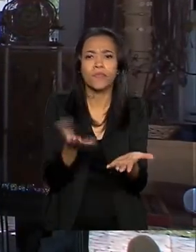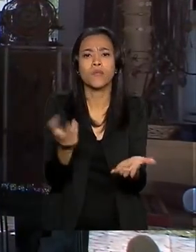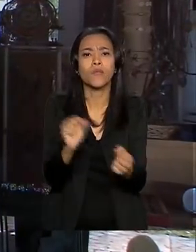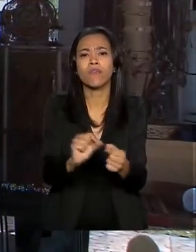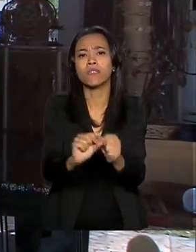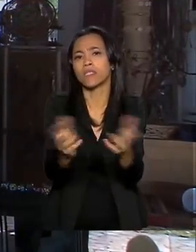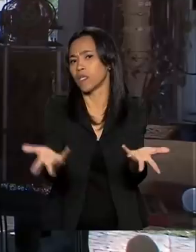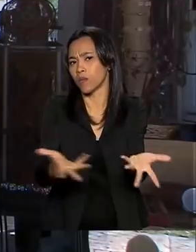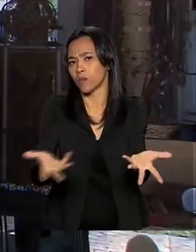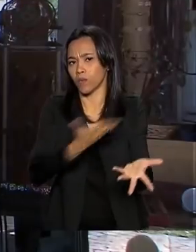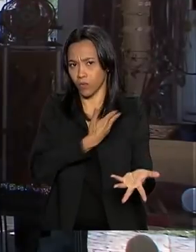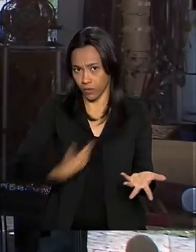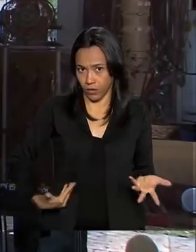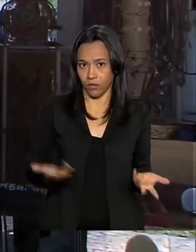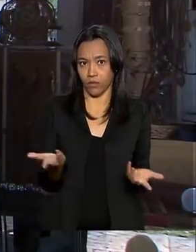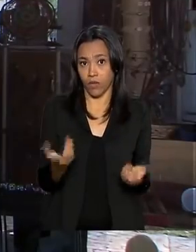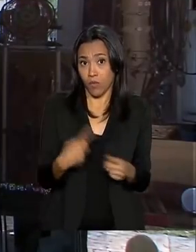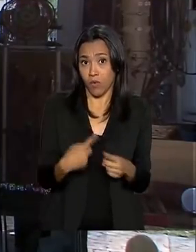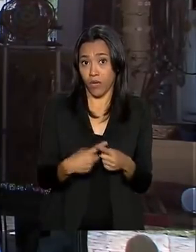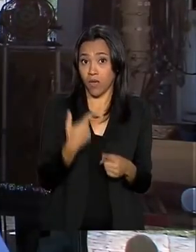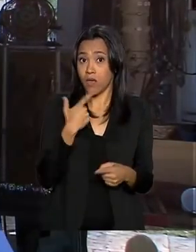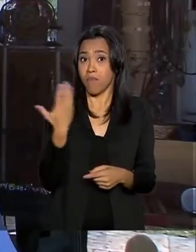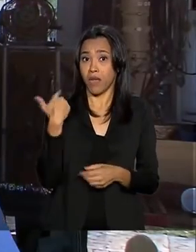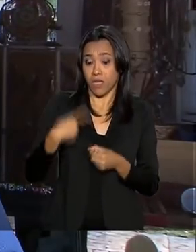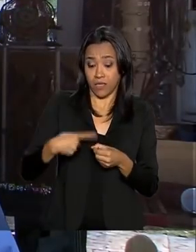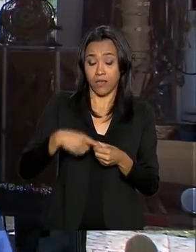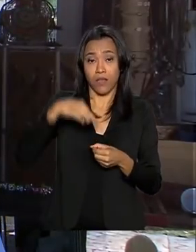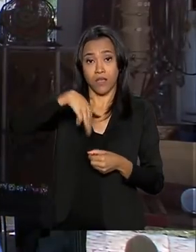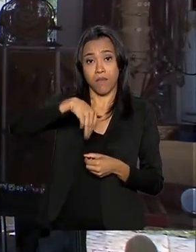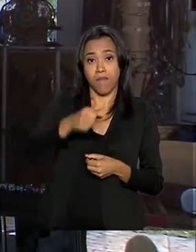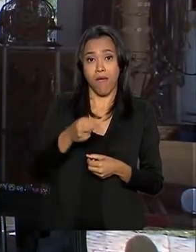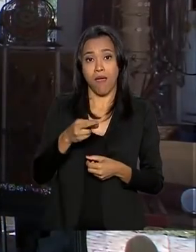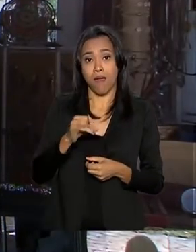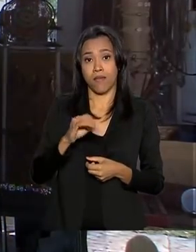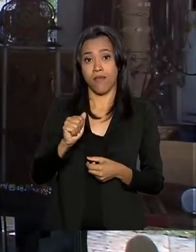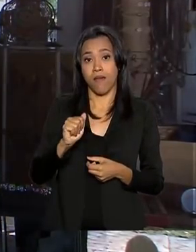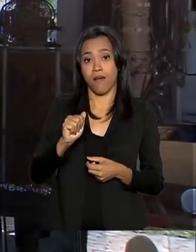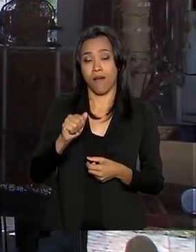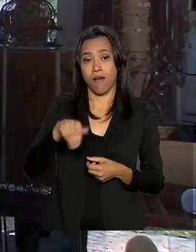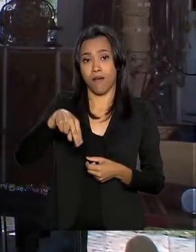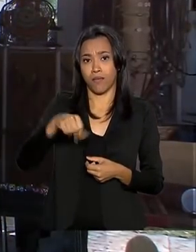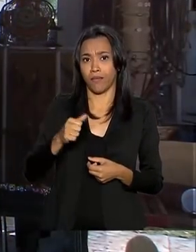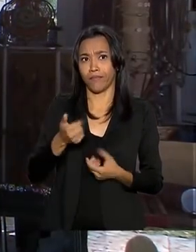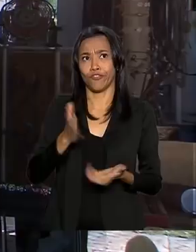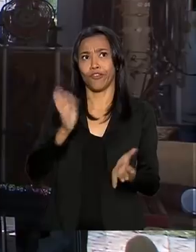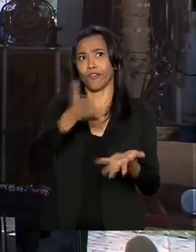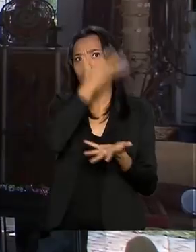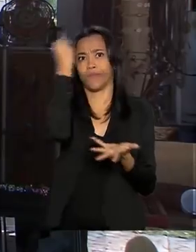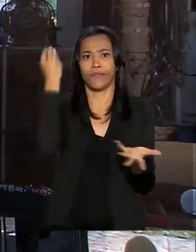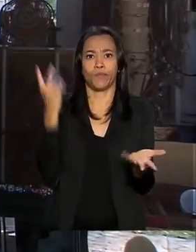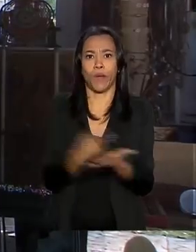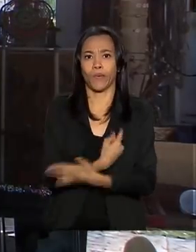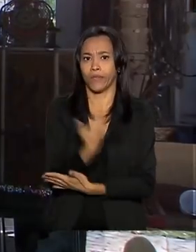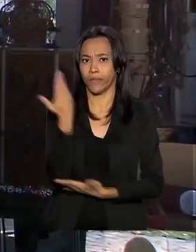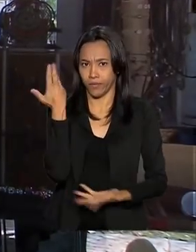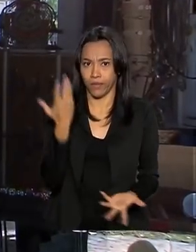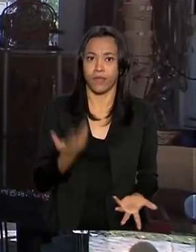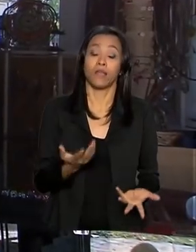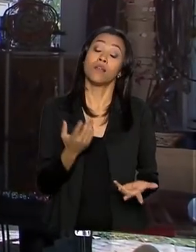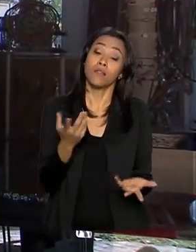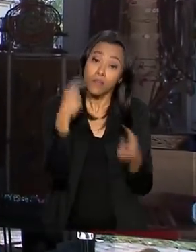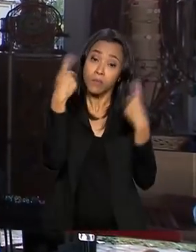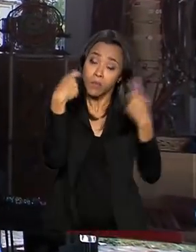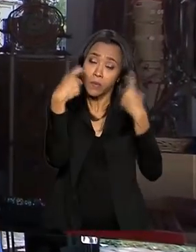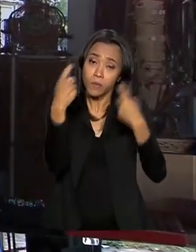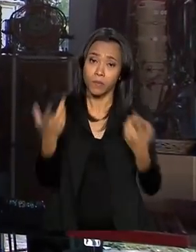Então, eu gostaria de saber, porque Mariano já tinha até esquecido. E o desastre ecológico também é muito grande, né? A gente se preocupa com